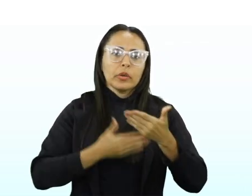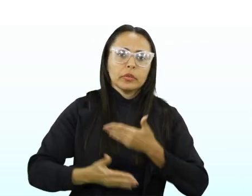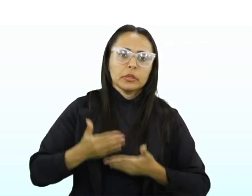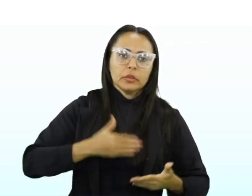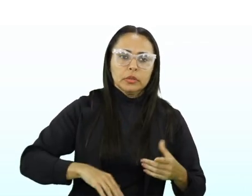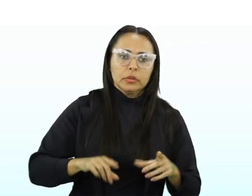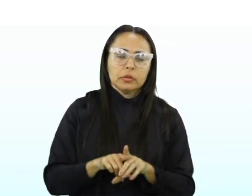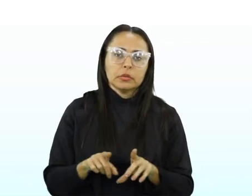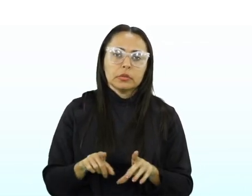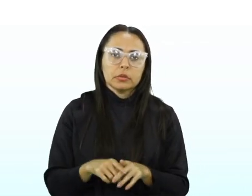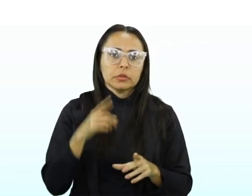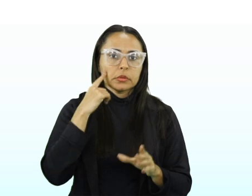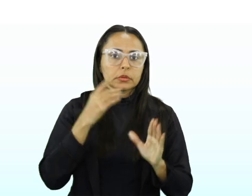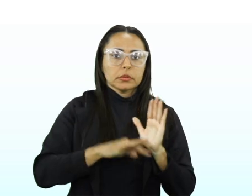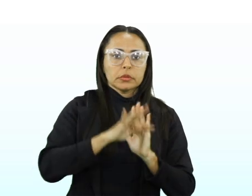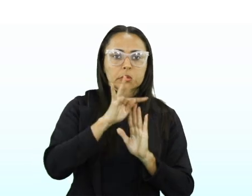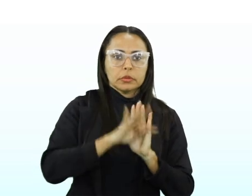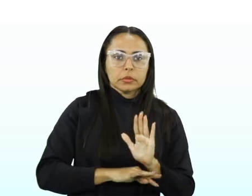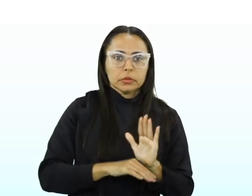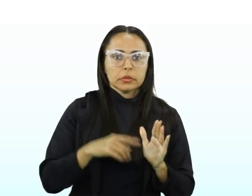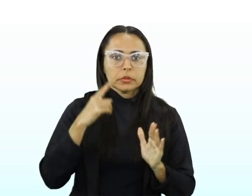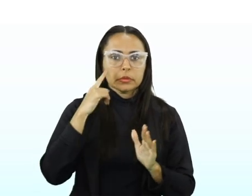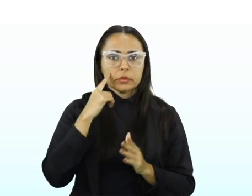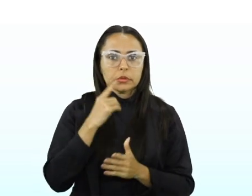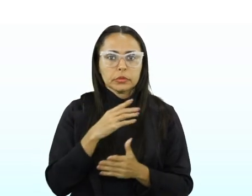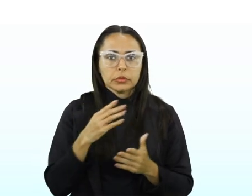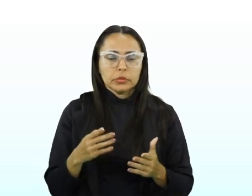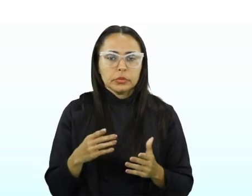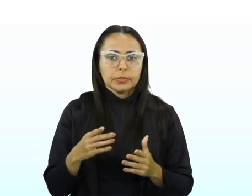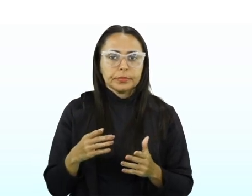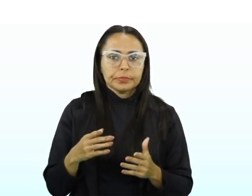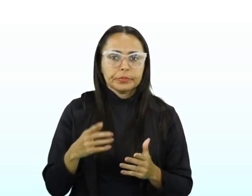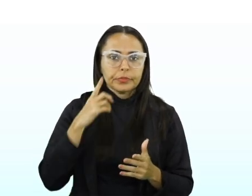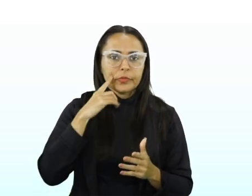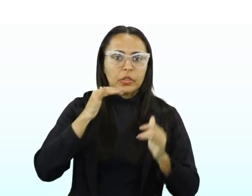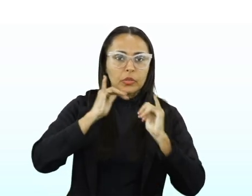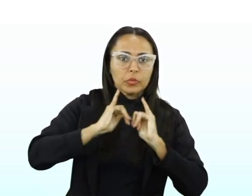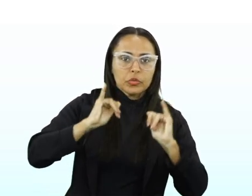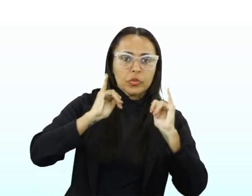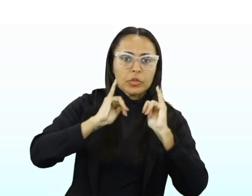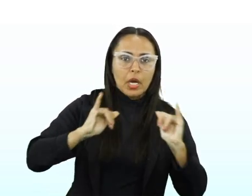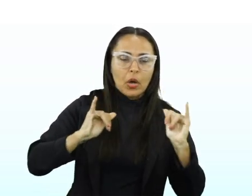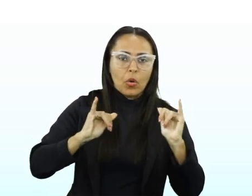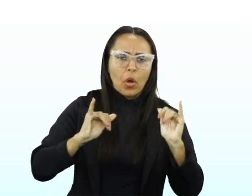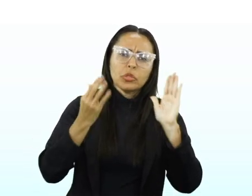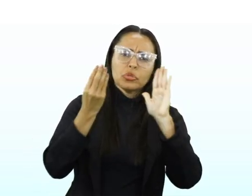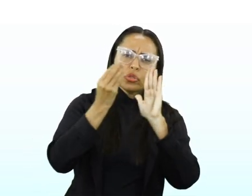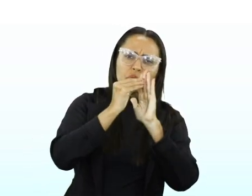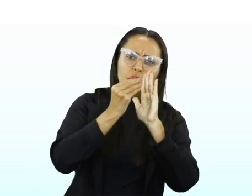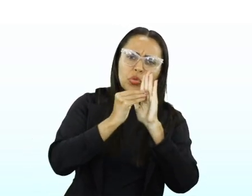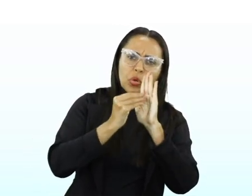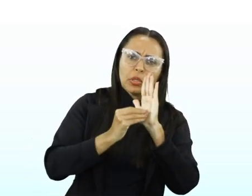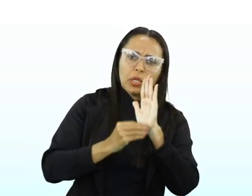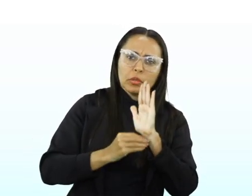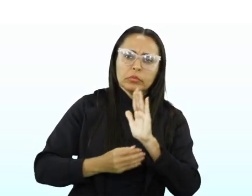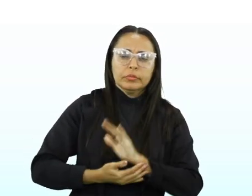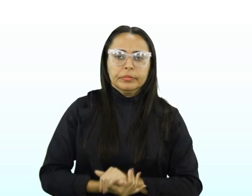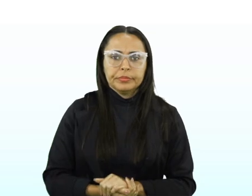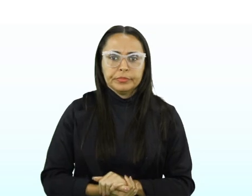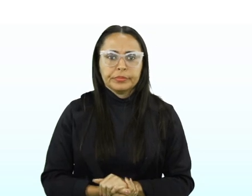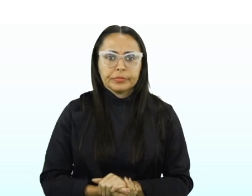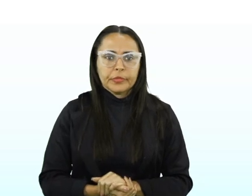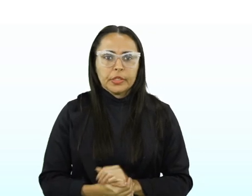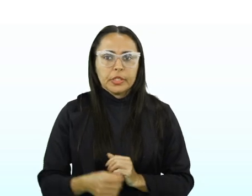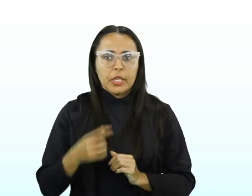apresentando o texto injuntivo. Qual seria o texto injuntivo? É aquele texto instrucional. O texto que